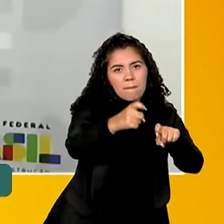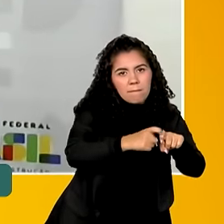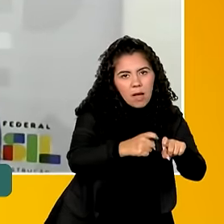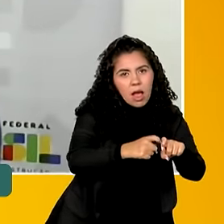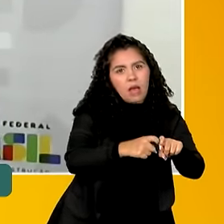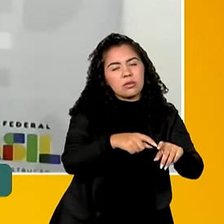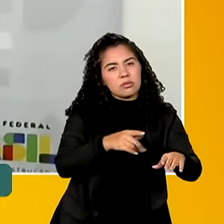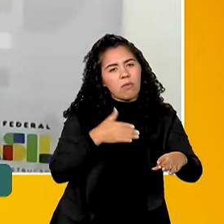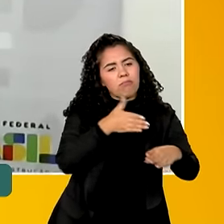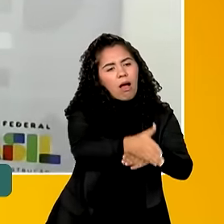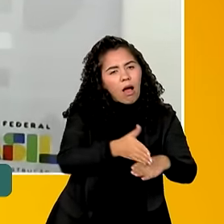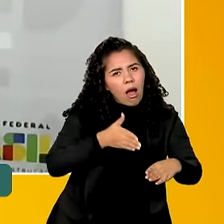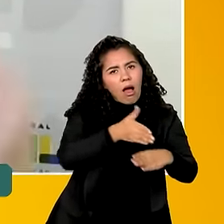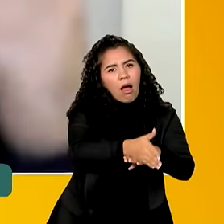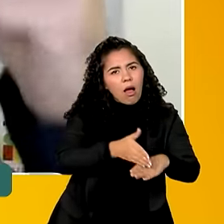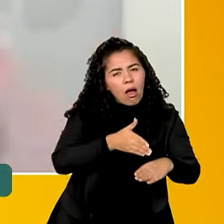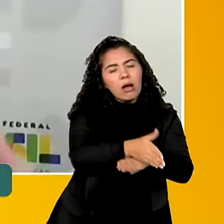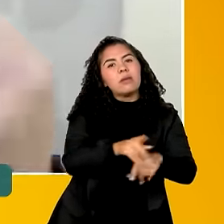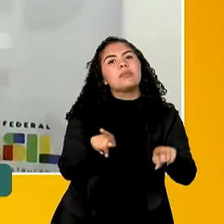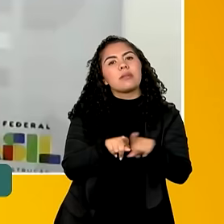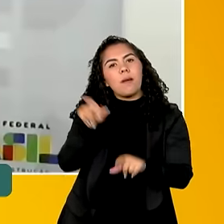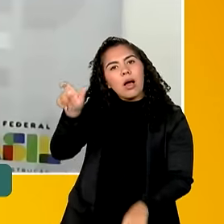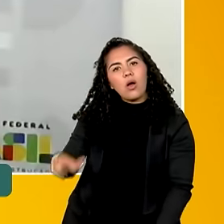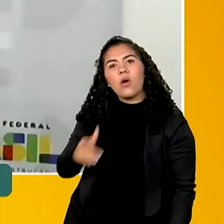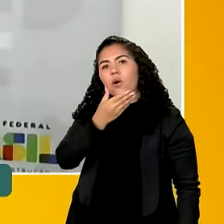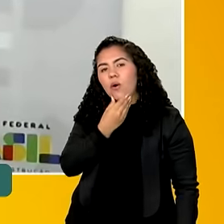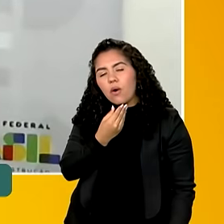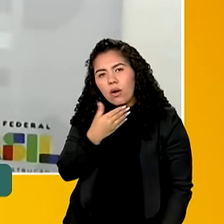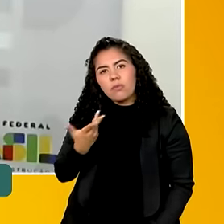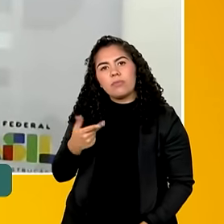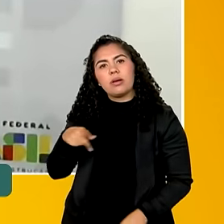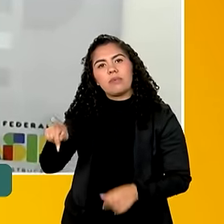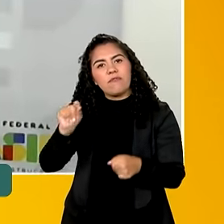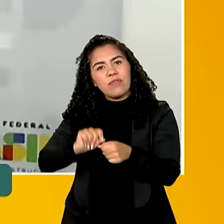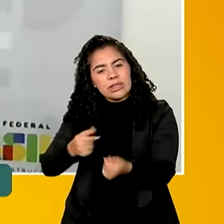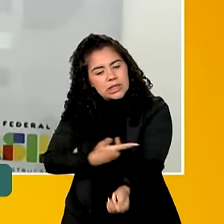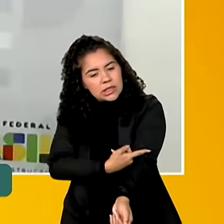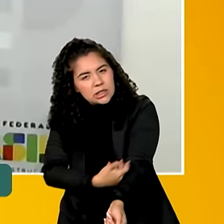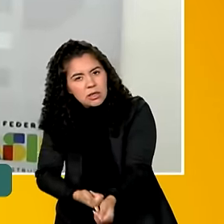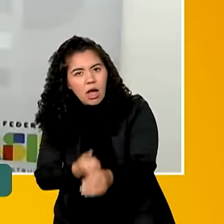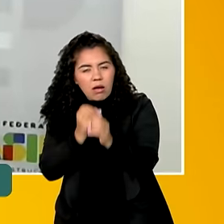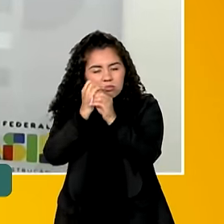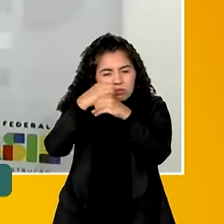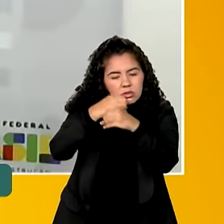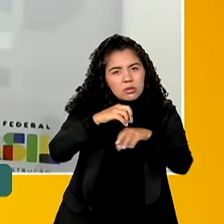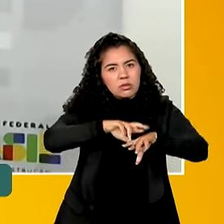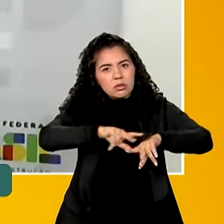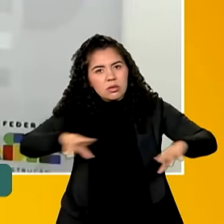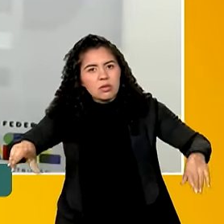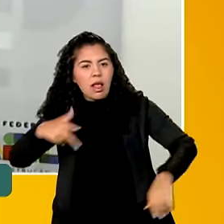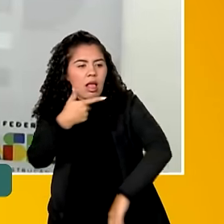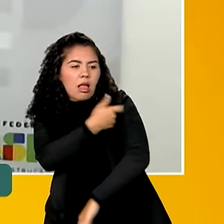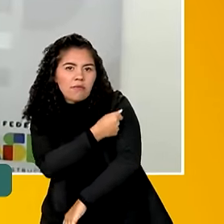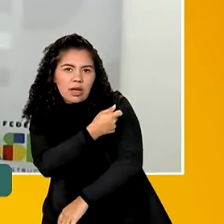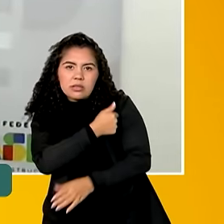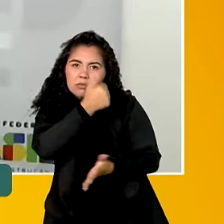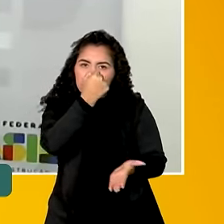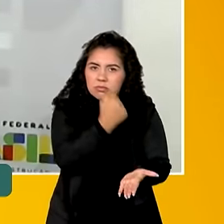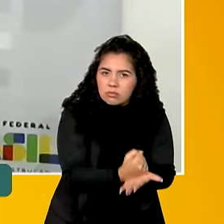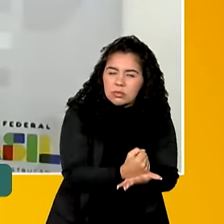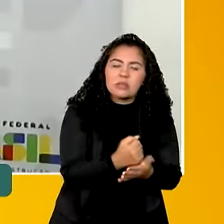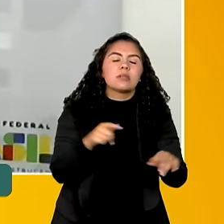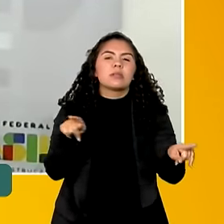-natal, como também a gente convida esse homem para realizar os seus exames, atualizar o seu cartão de vacina, fazer